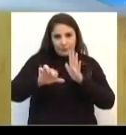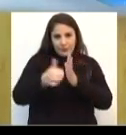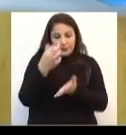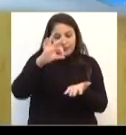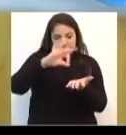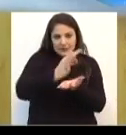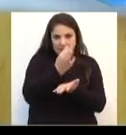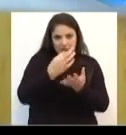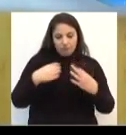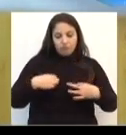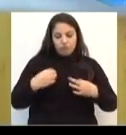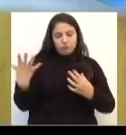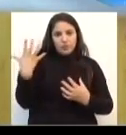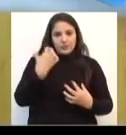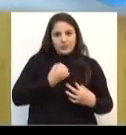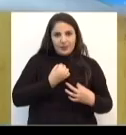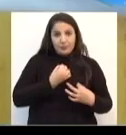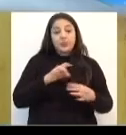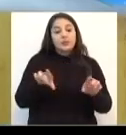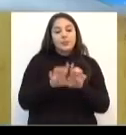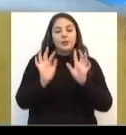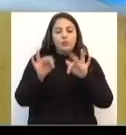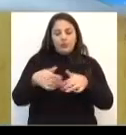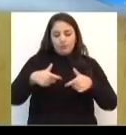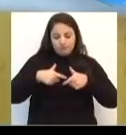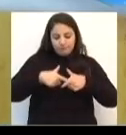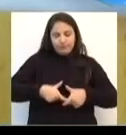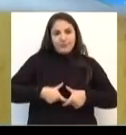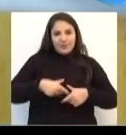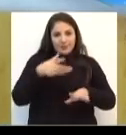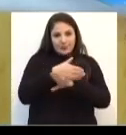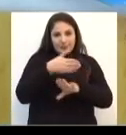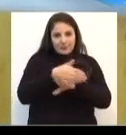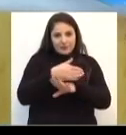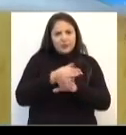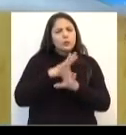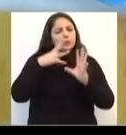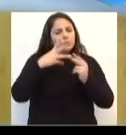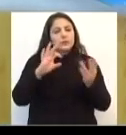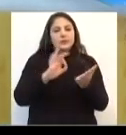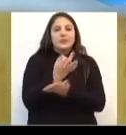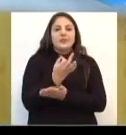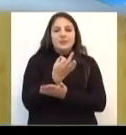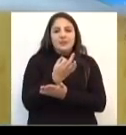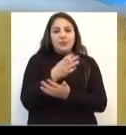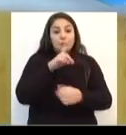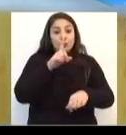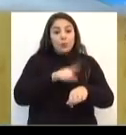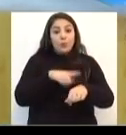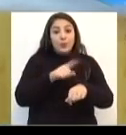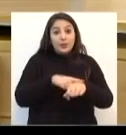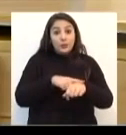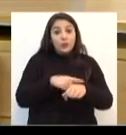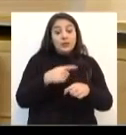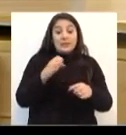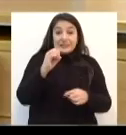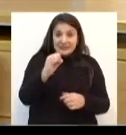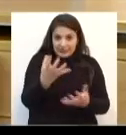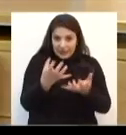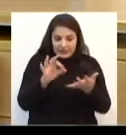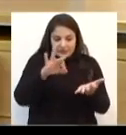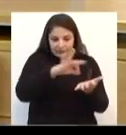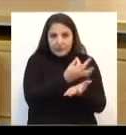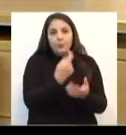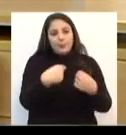camiseta do evento, no final do percurso a medalha de participação. Todas essas inscrições mediante a entrega de um agasalho, que também